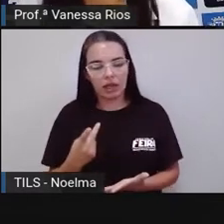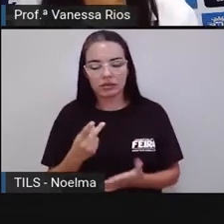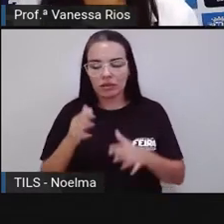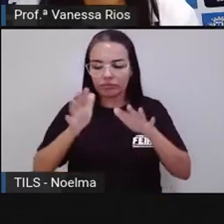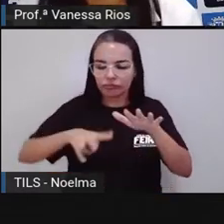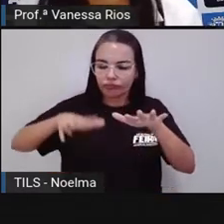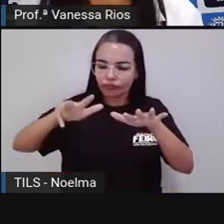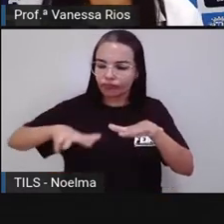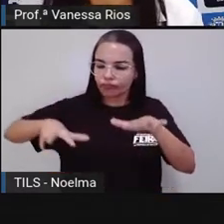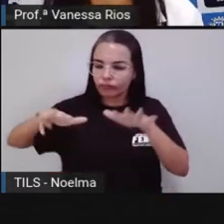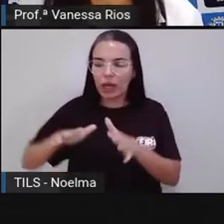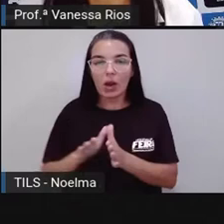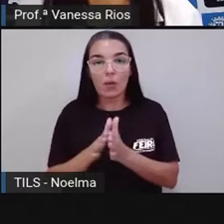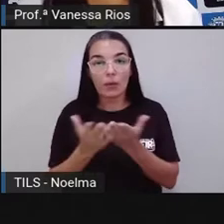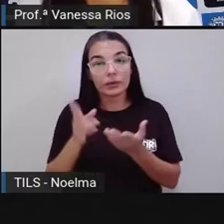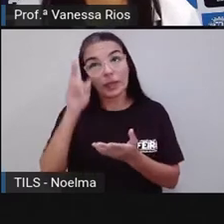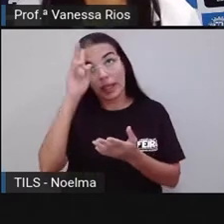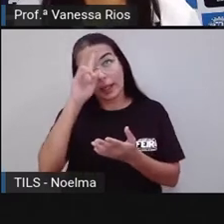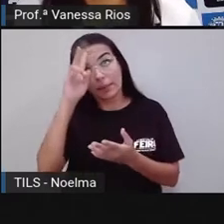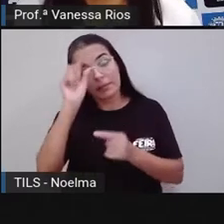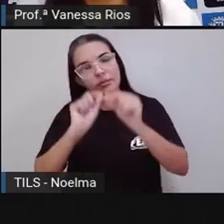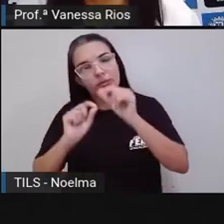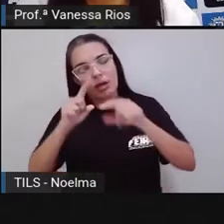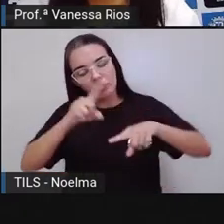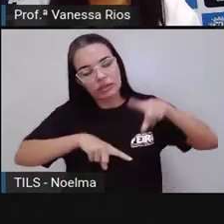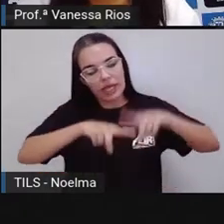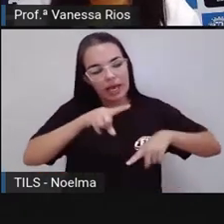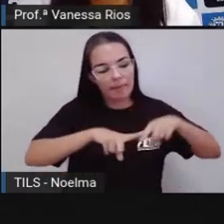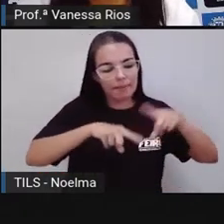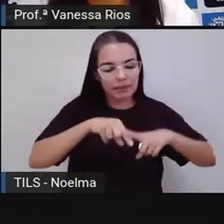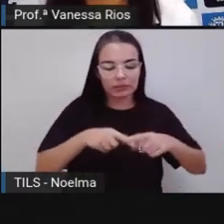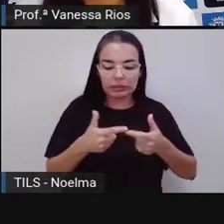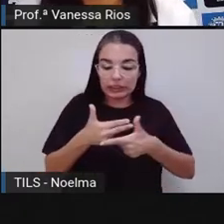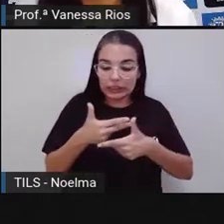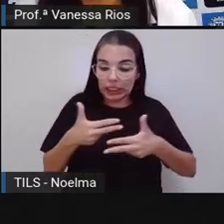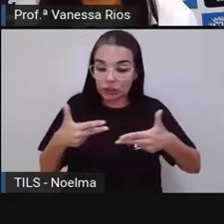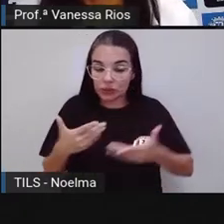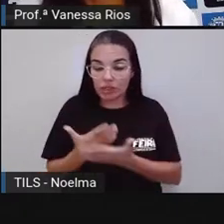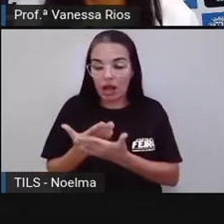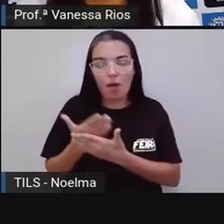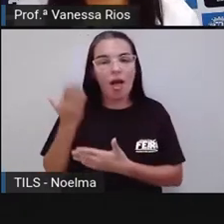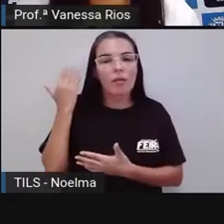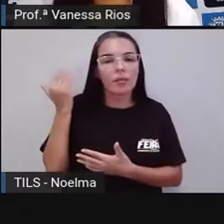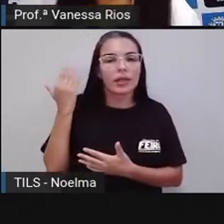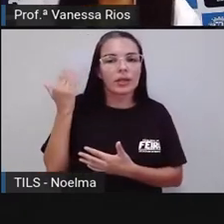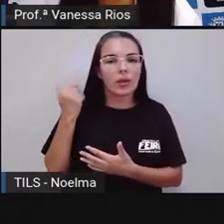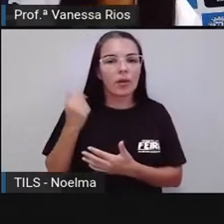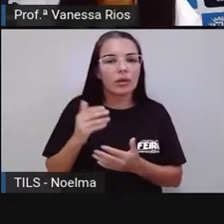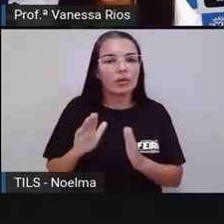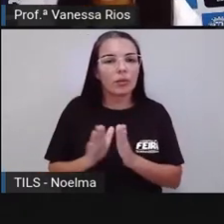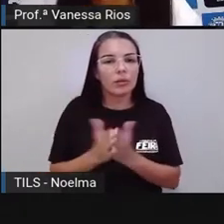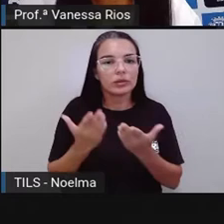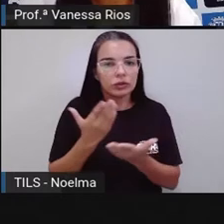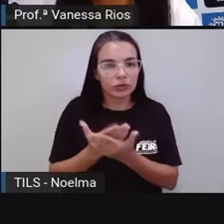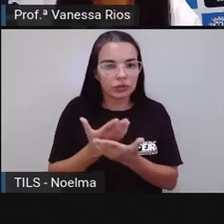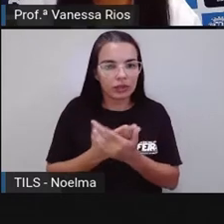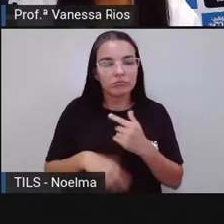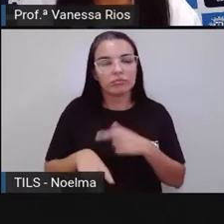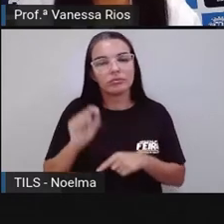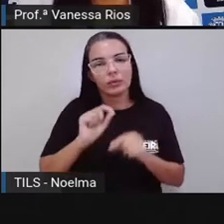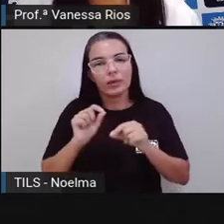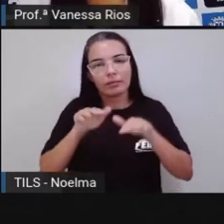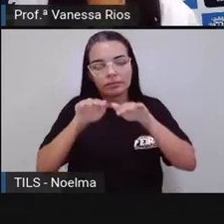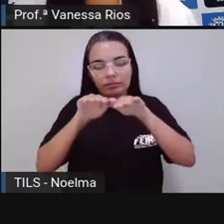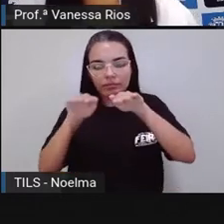lembramos das propriedades dos materiais na aula anterior, quando nós estudamos sobre a densidade.